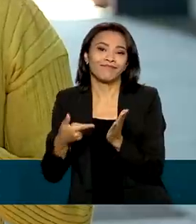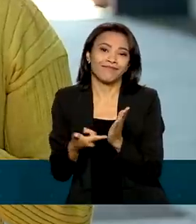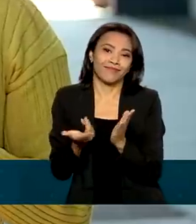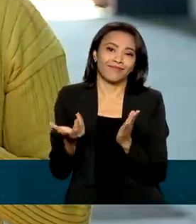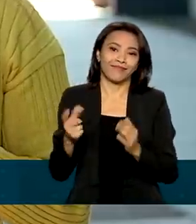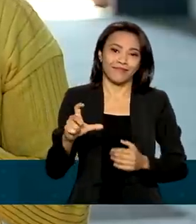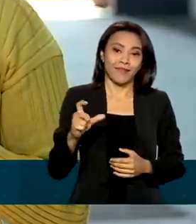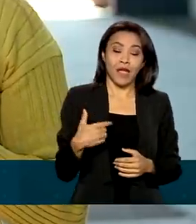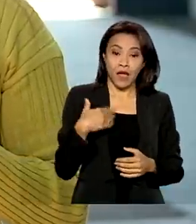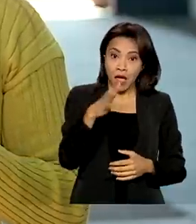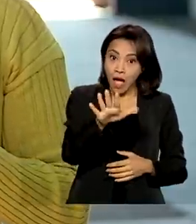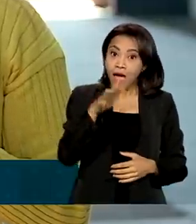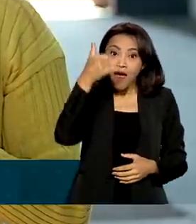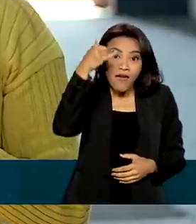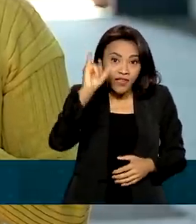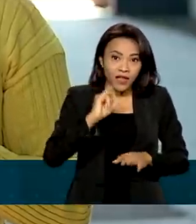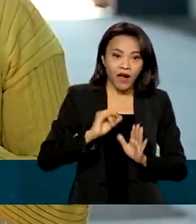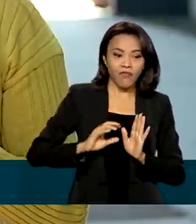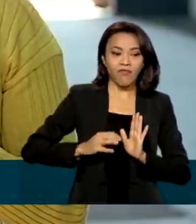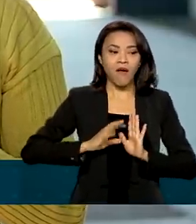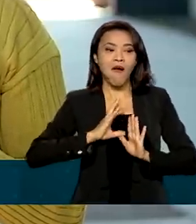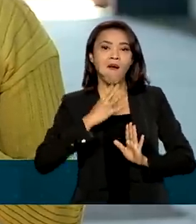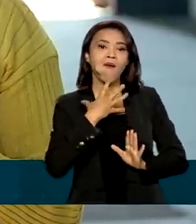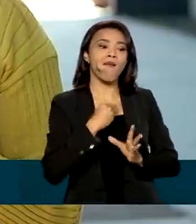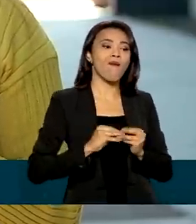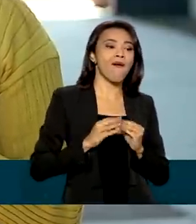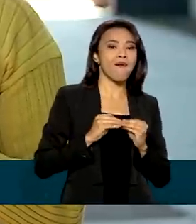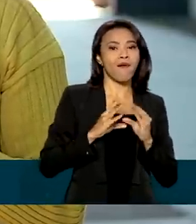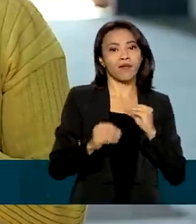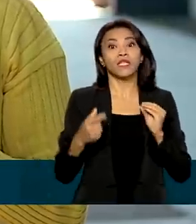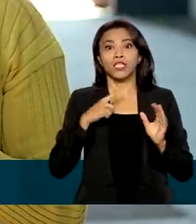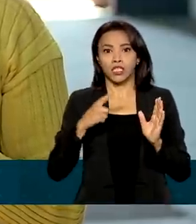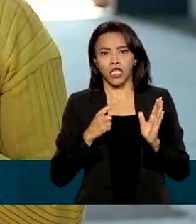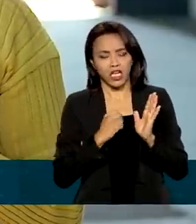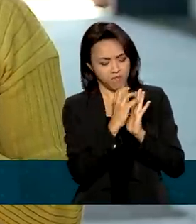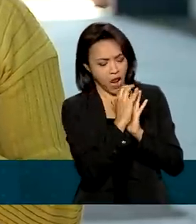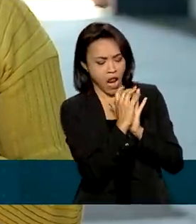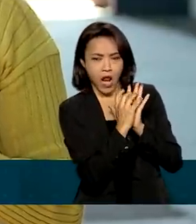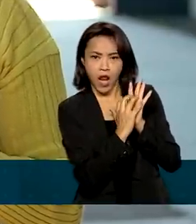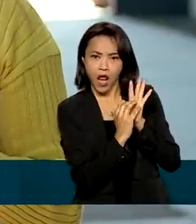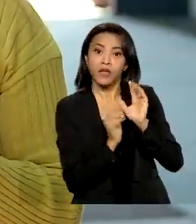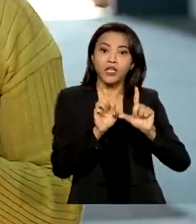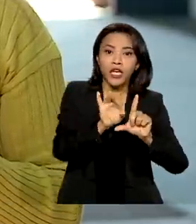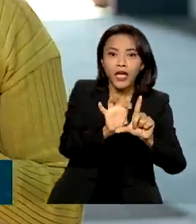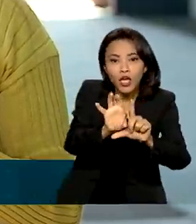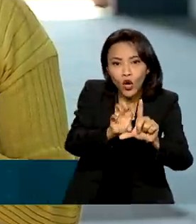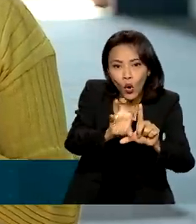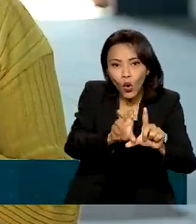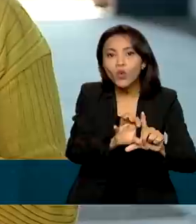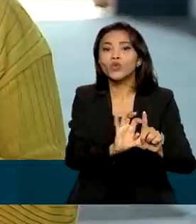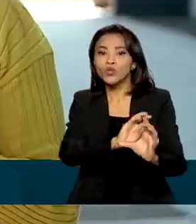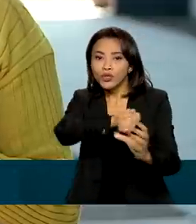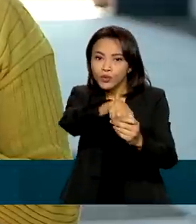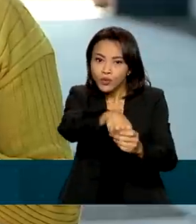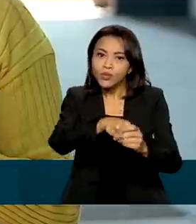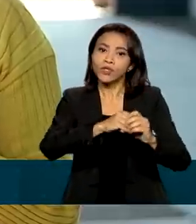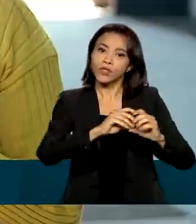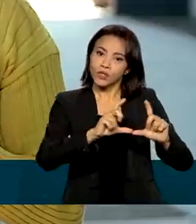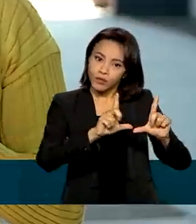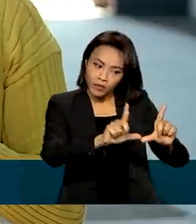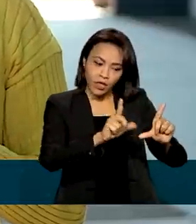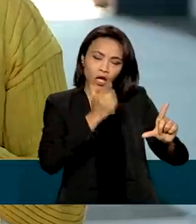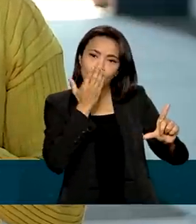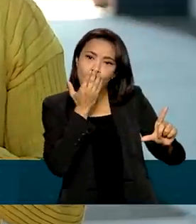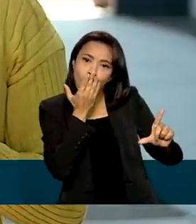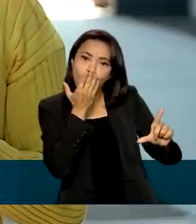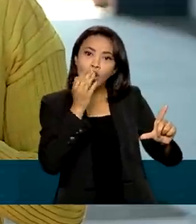Para evitar fraudes, a nova CNH traz elementos gráficos, além do QR Code. O documento também traz uma nova cor.